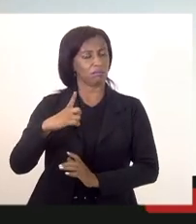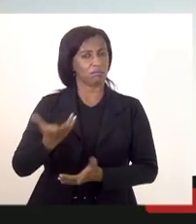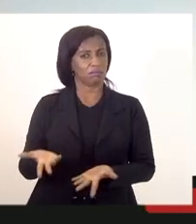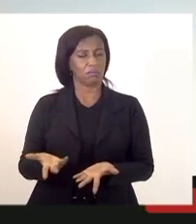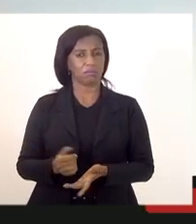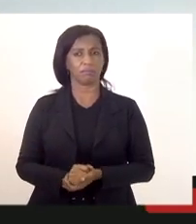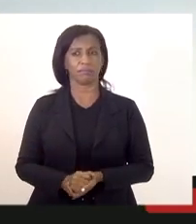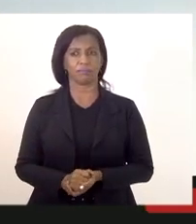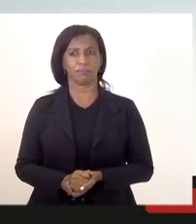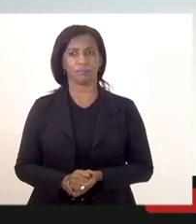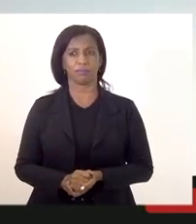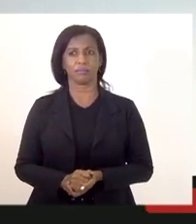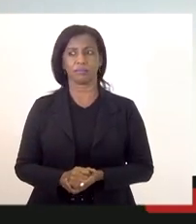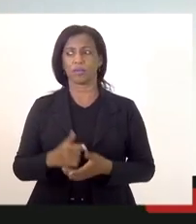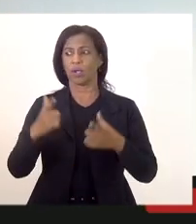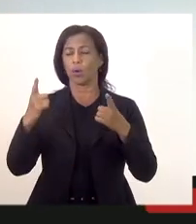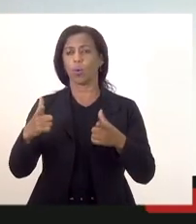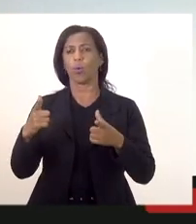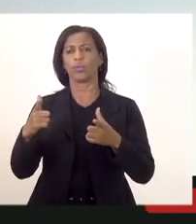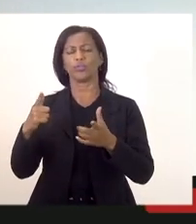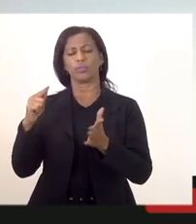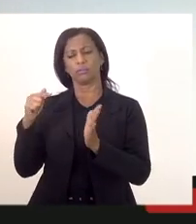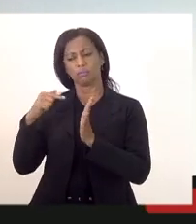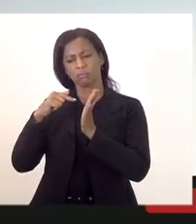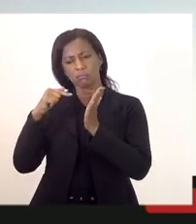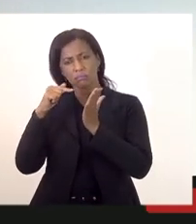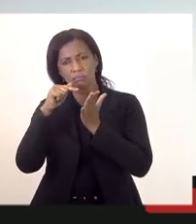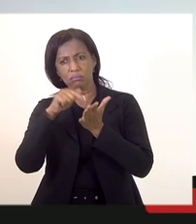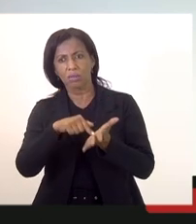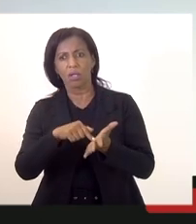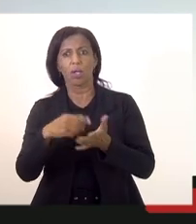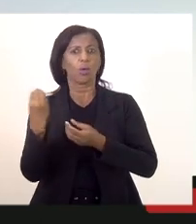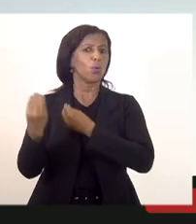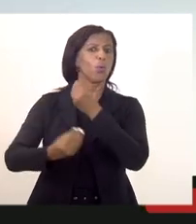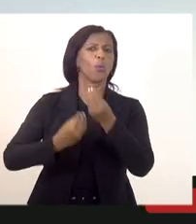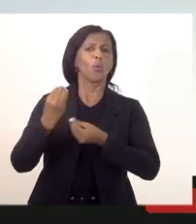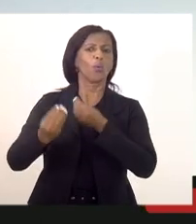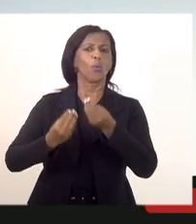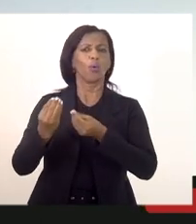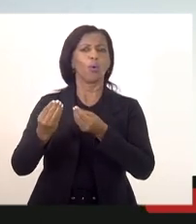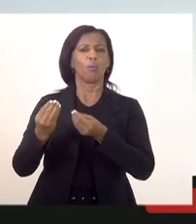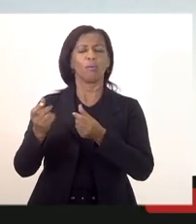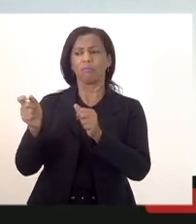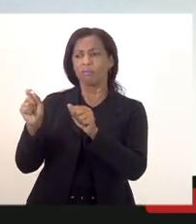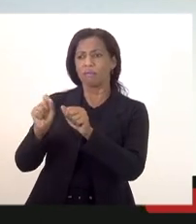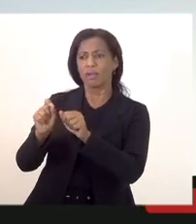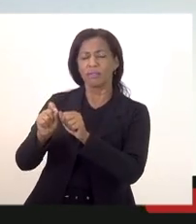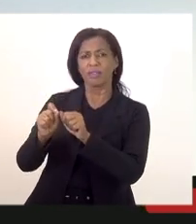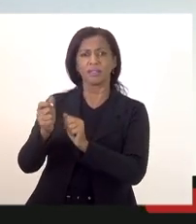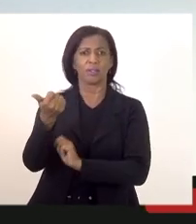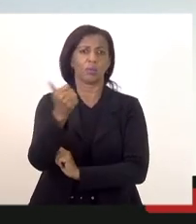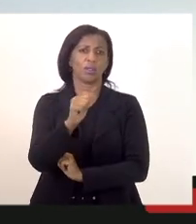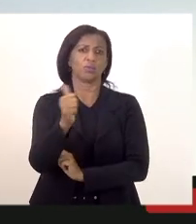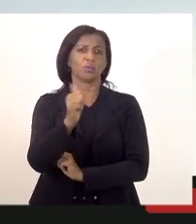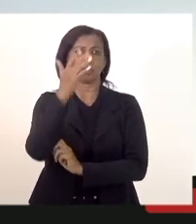se localiza até e como será feito essa questão dos 11